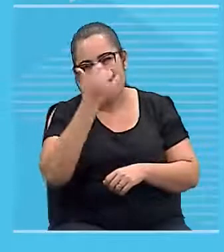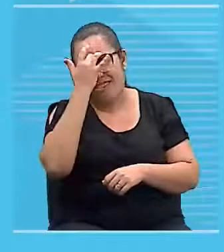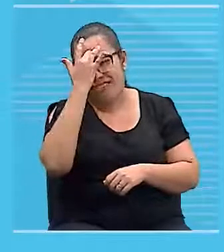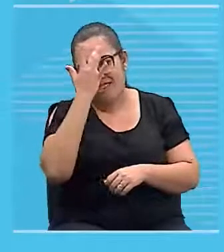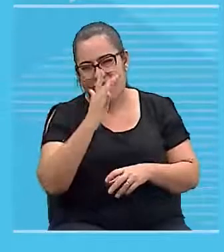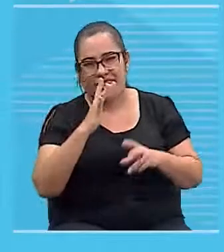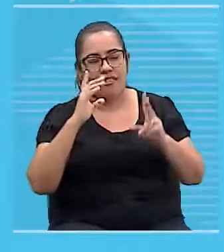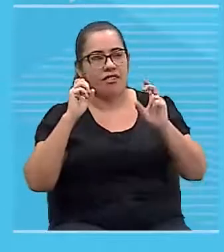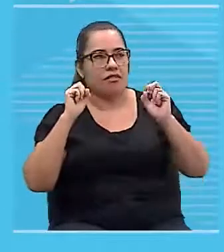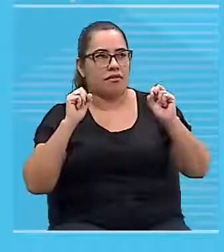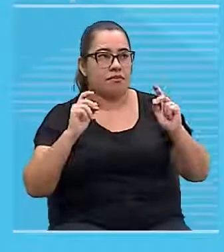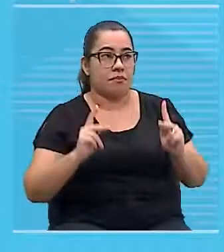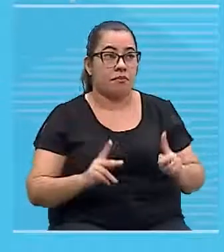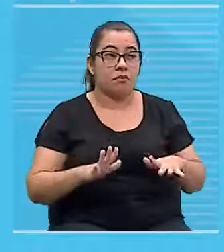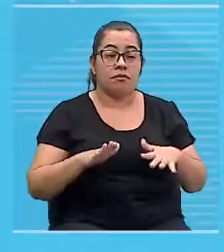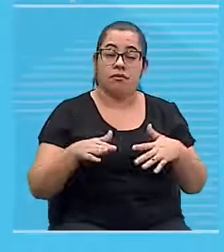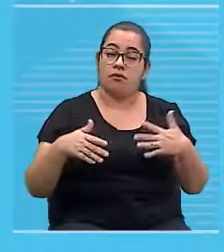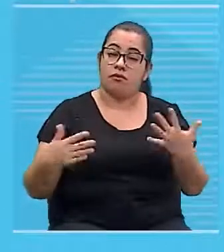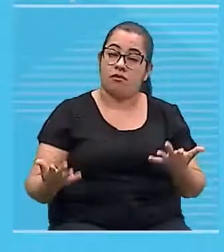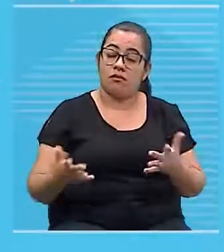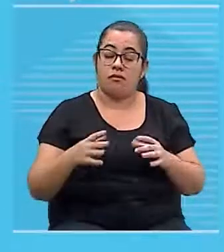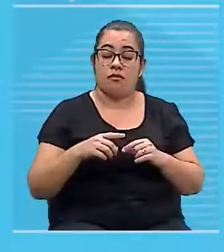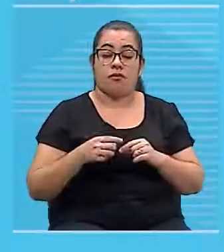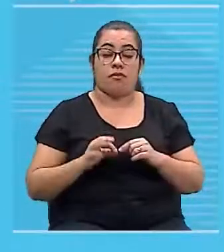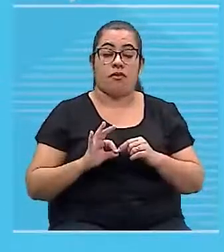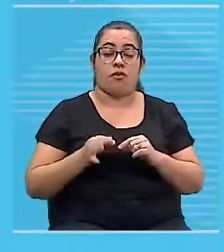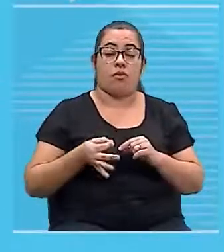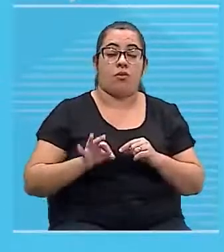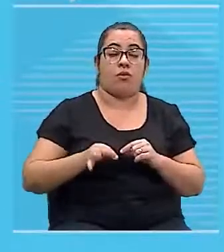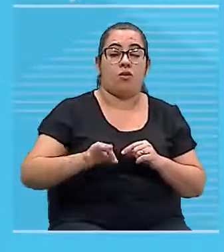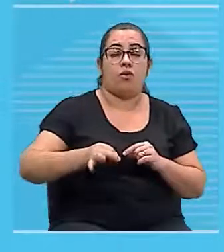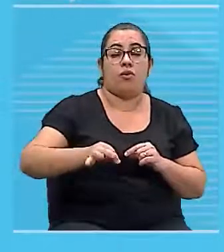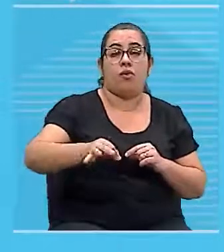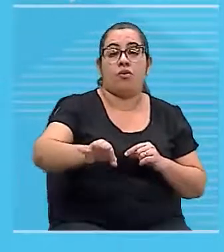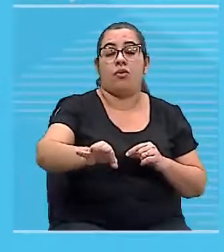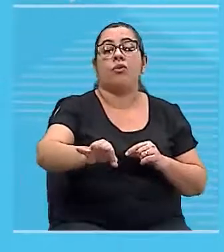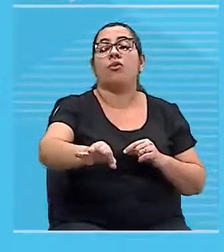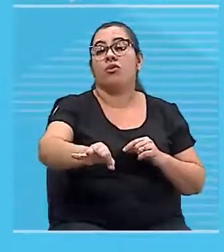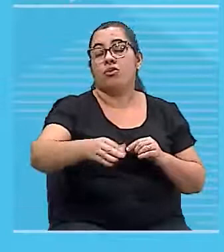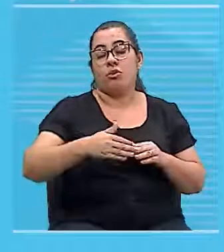Então, quanto mais distante, mais longe eu coloco o objeto,